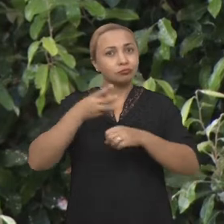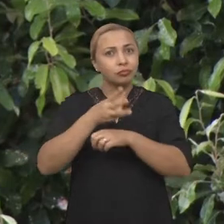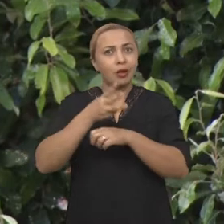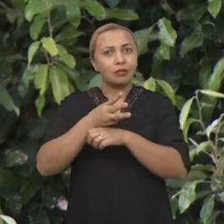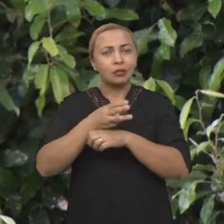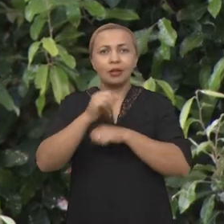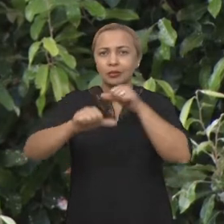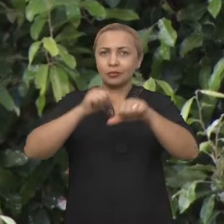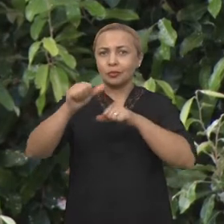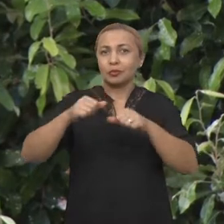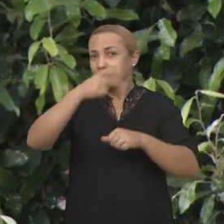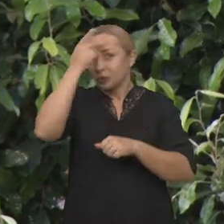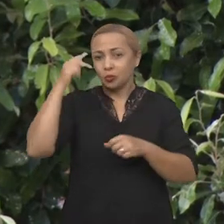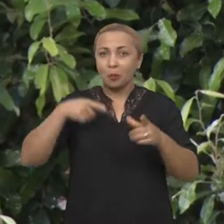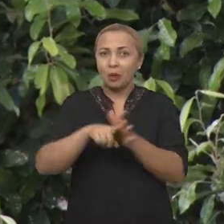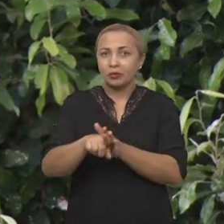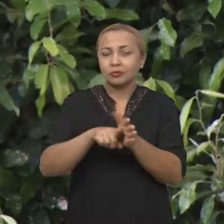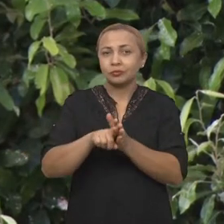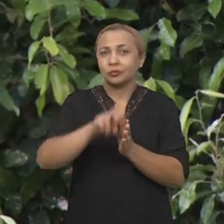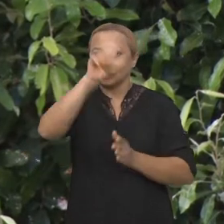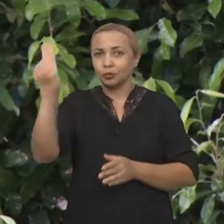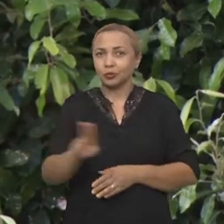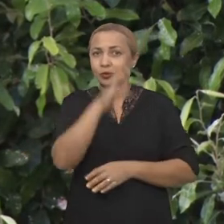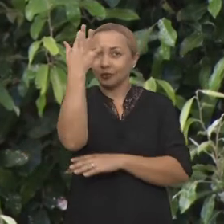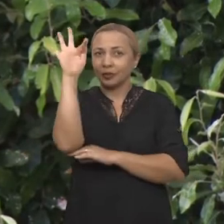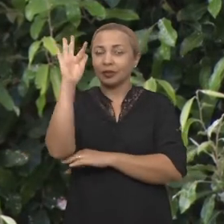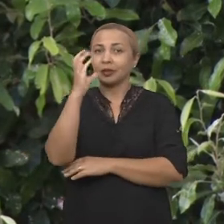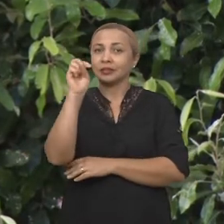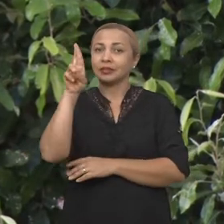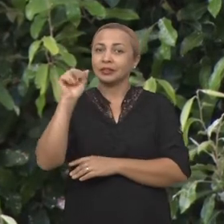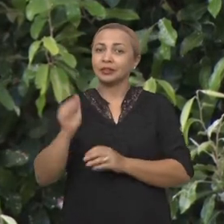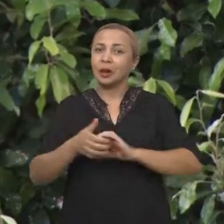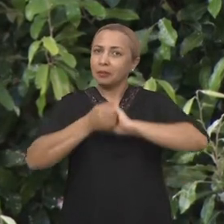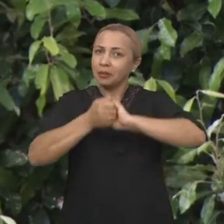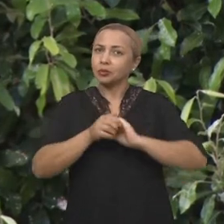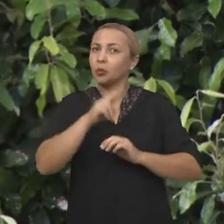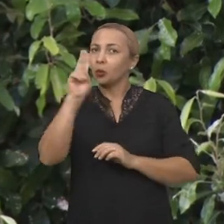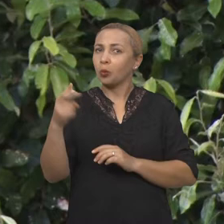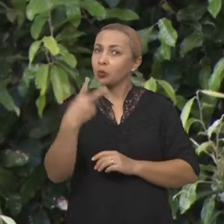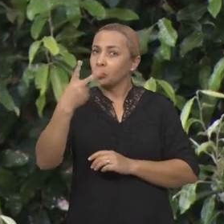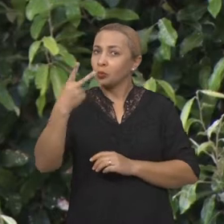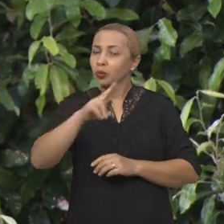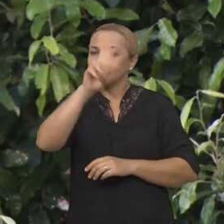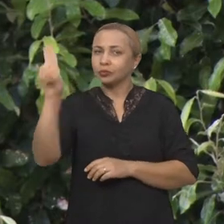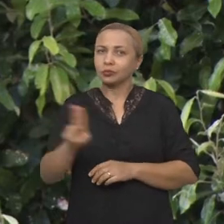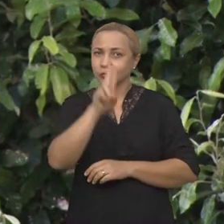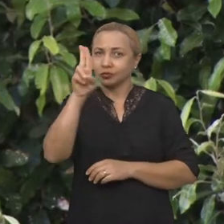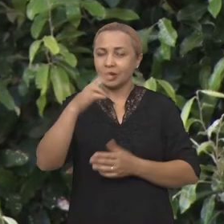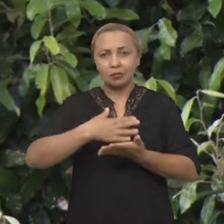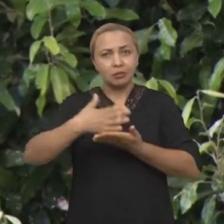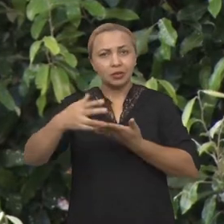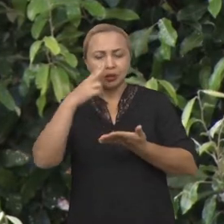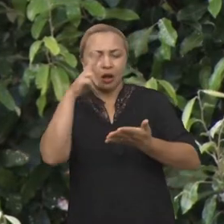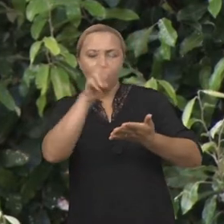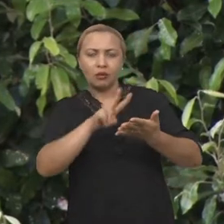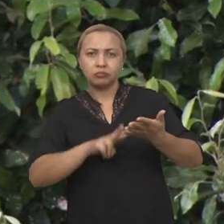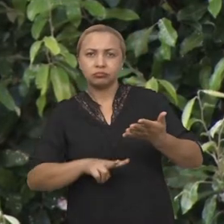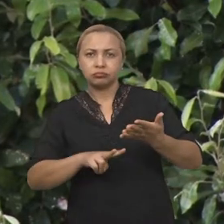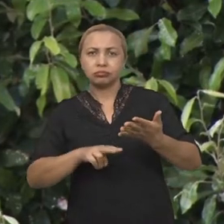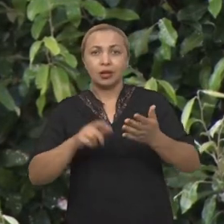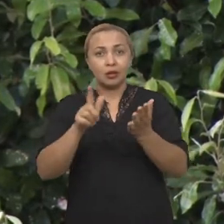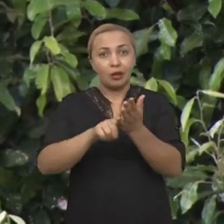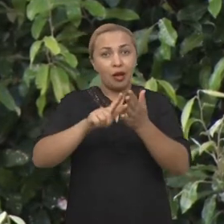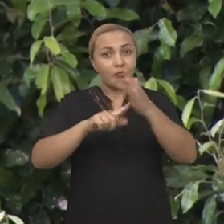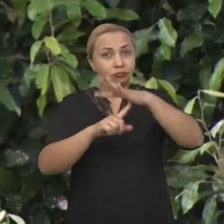por pesquisadores da Universidade Federal do Ceará em parceria com outras duas universidades. A partir da análise da folha da